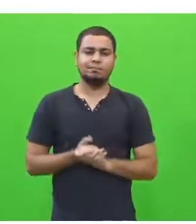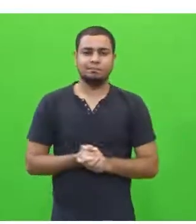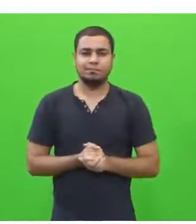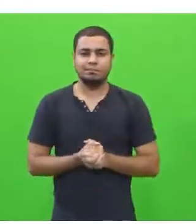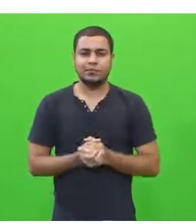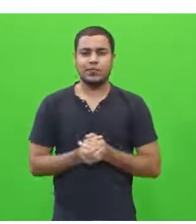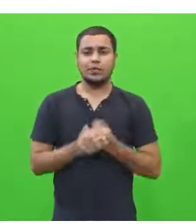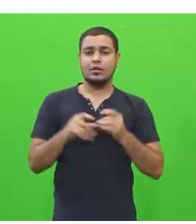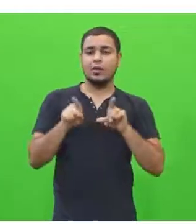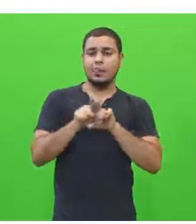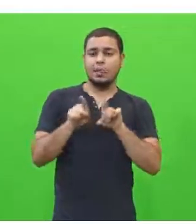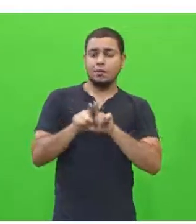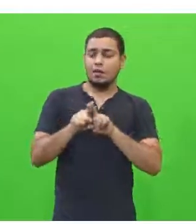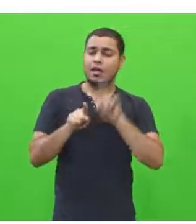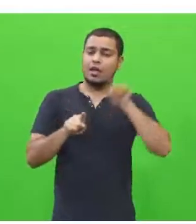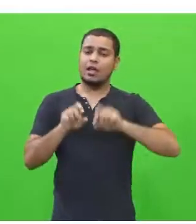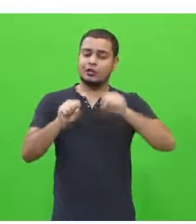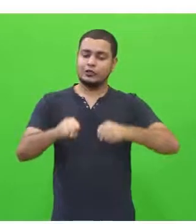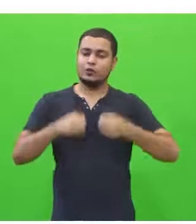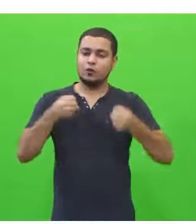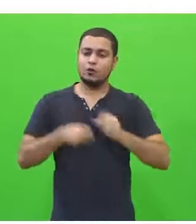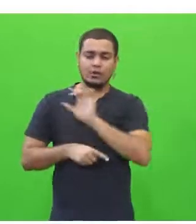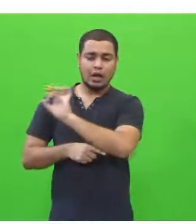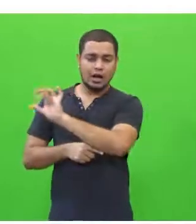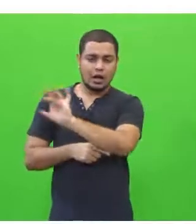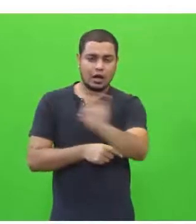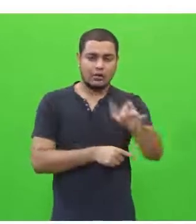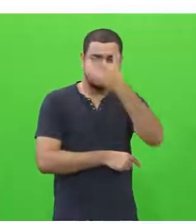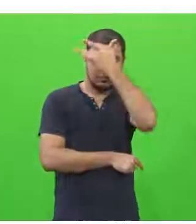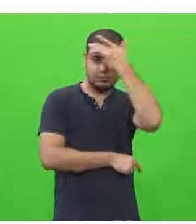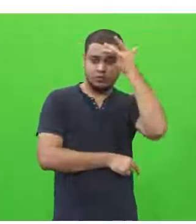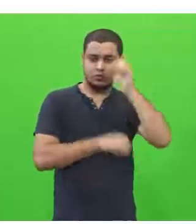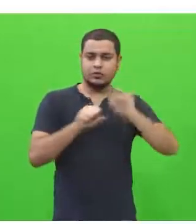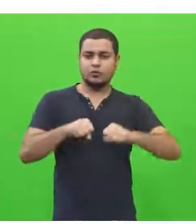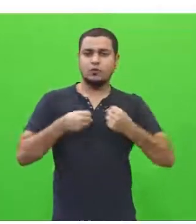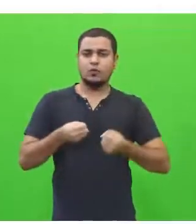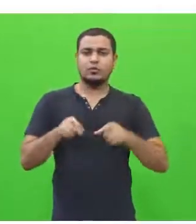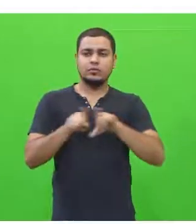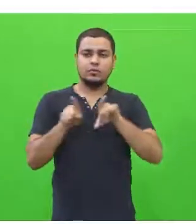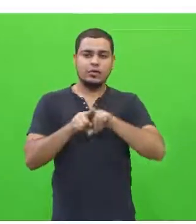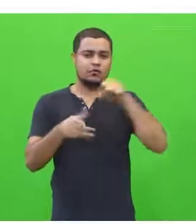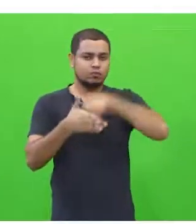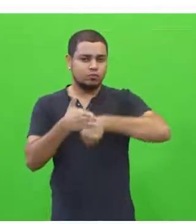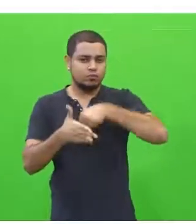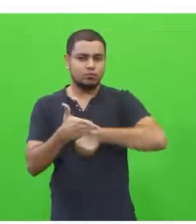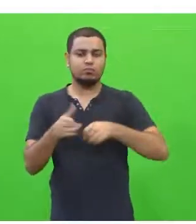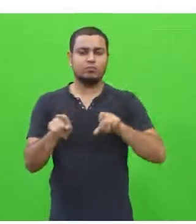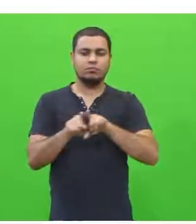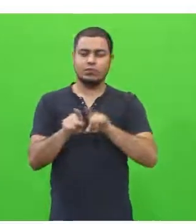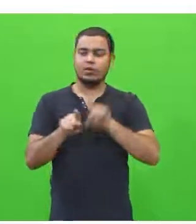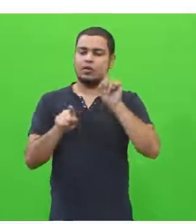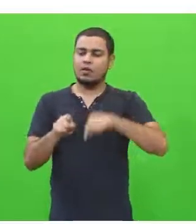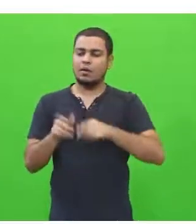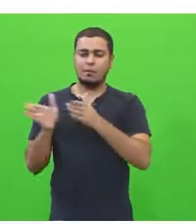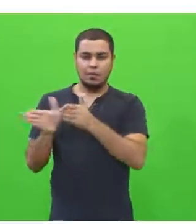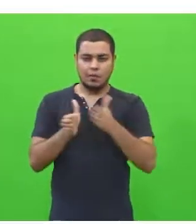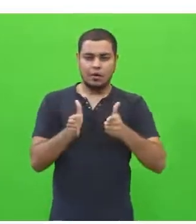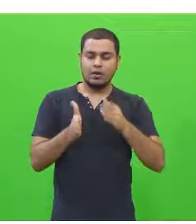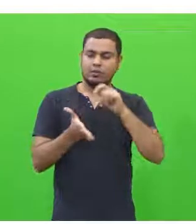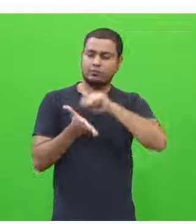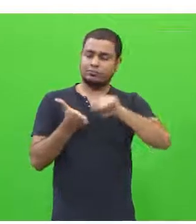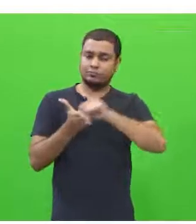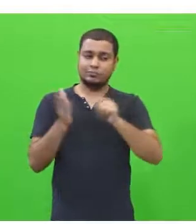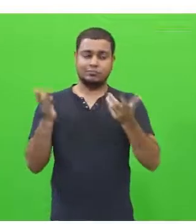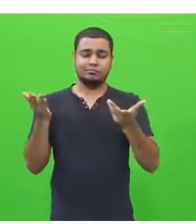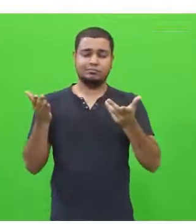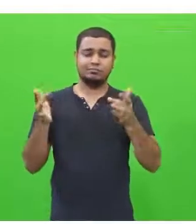vai do esforço de dedicação de cada um que vai participar desse processo chamado Enem, especificamente com relação